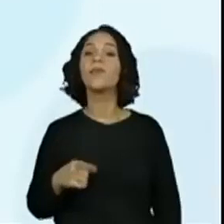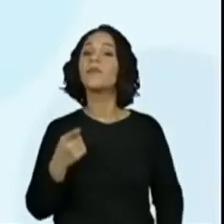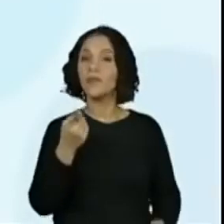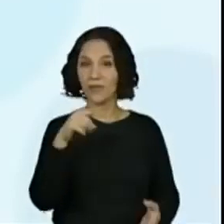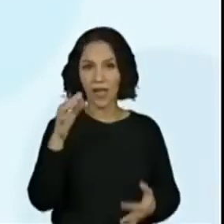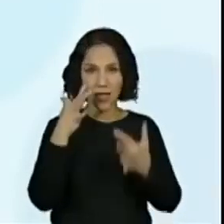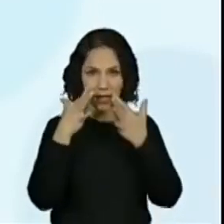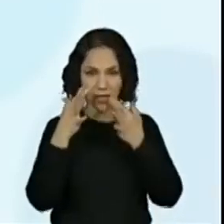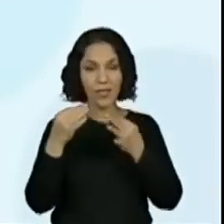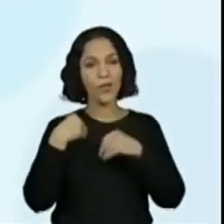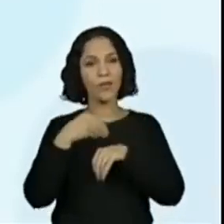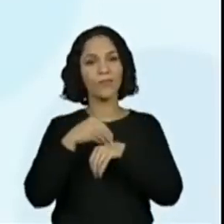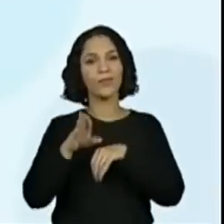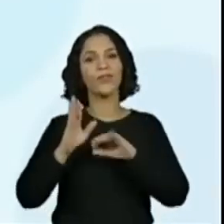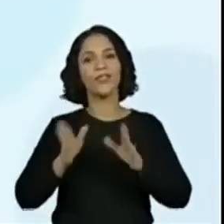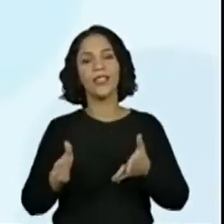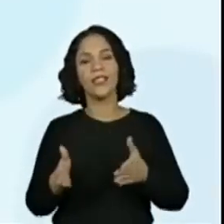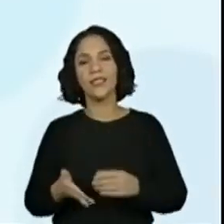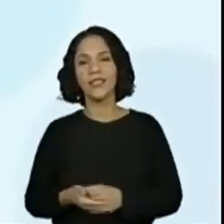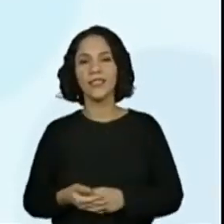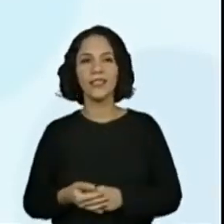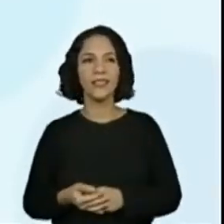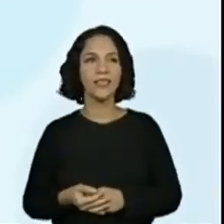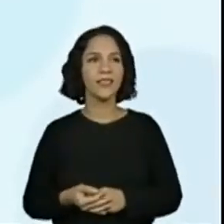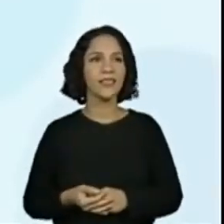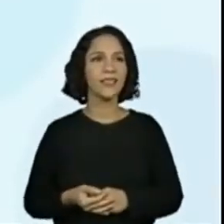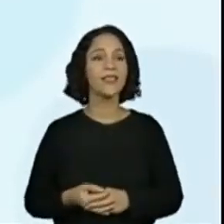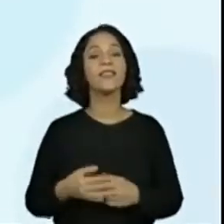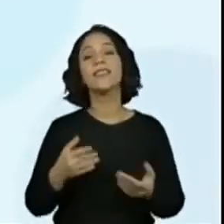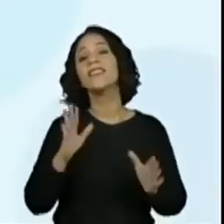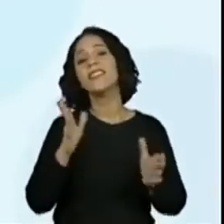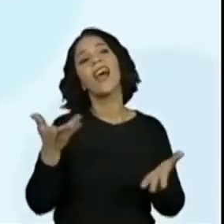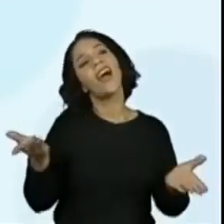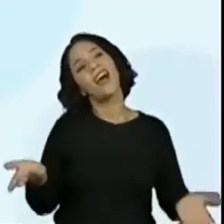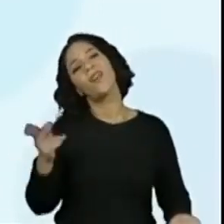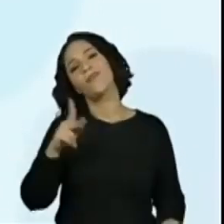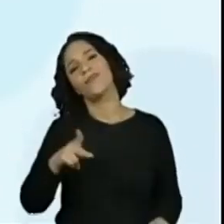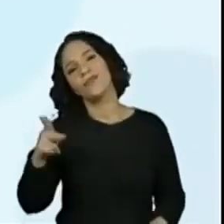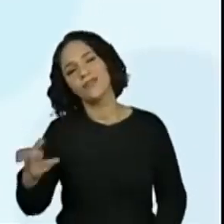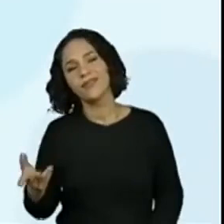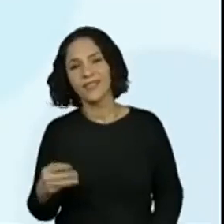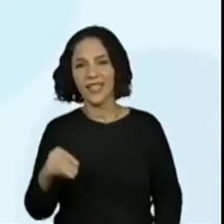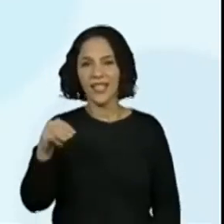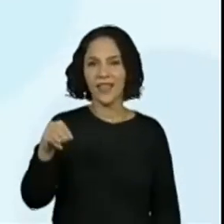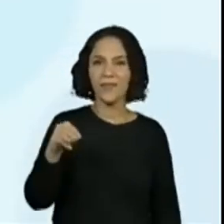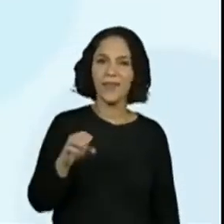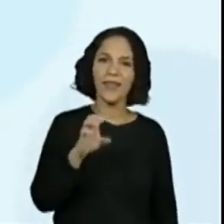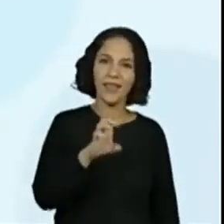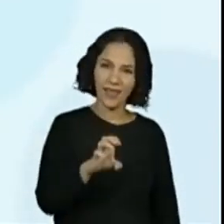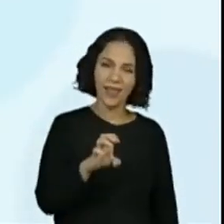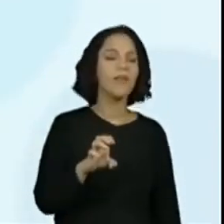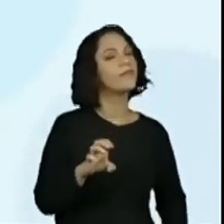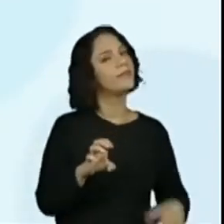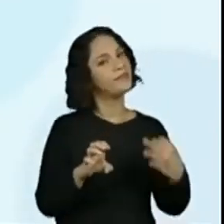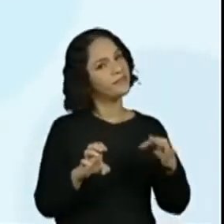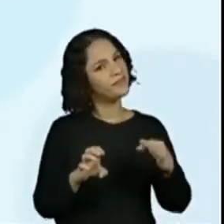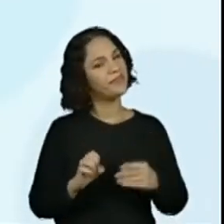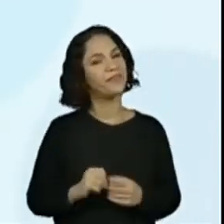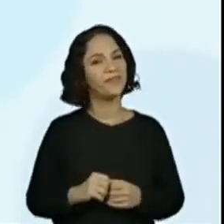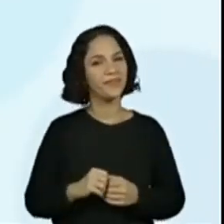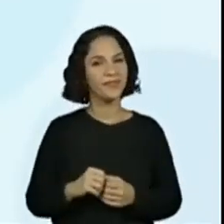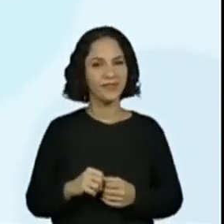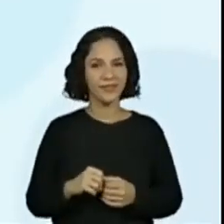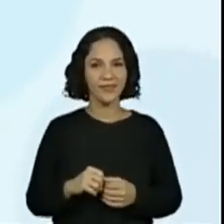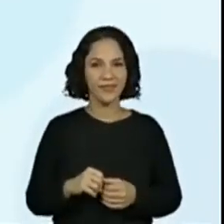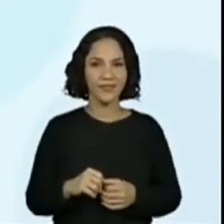A professora deu um spoiler da letra M. Era só dizer, ah, professora, é o M e o E. Me. Olha